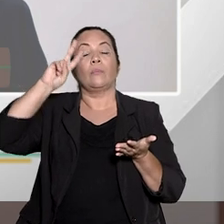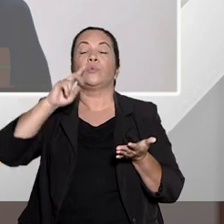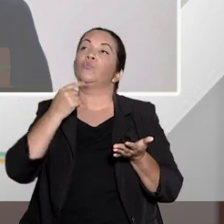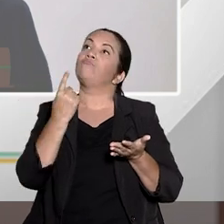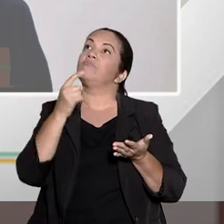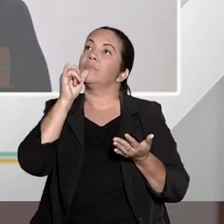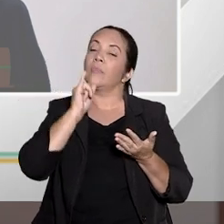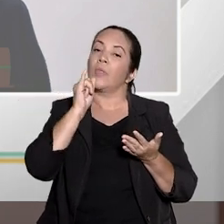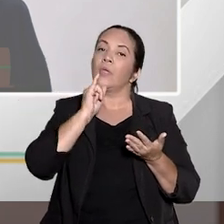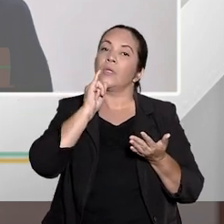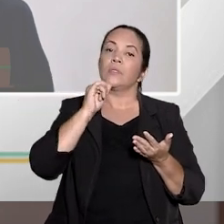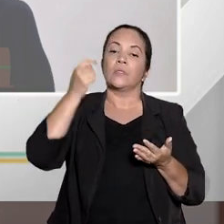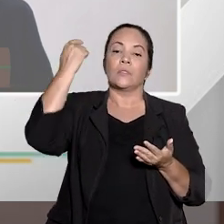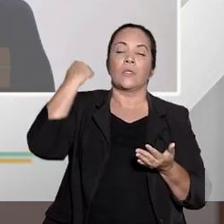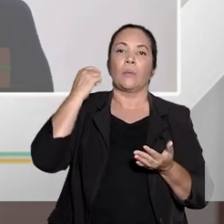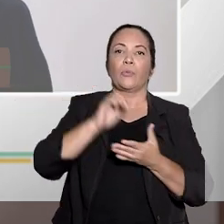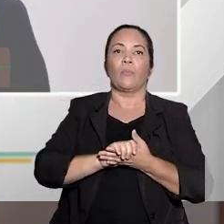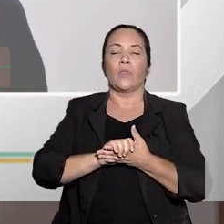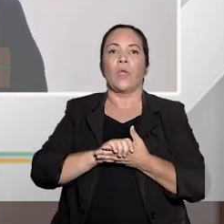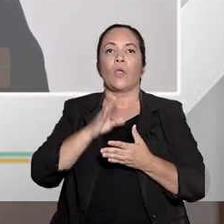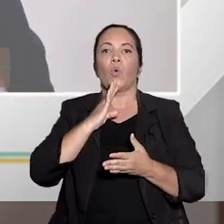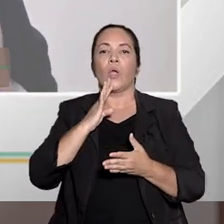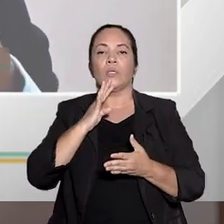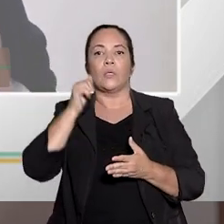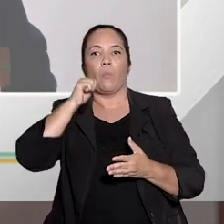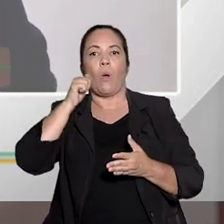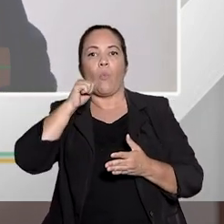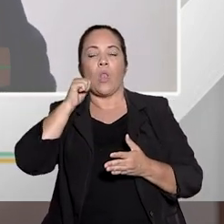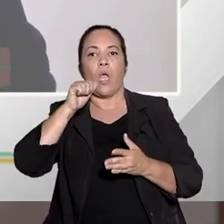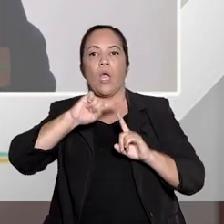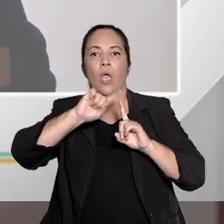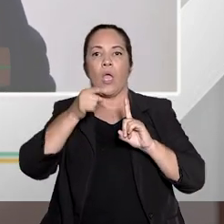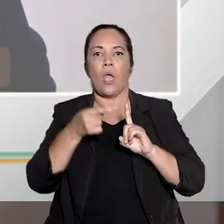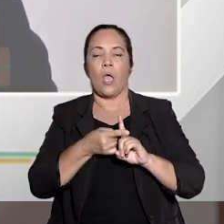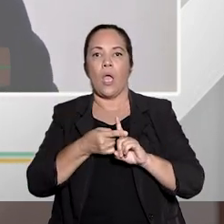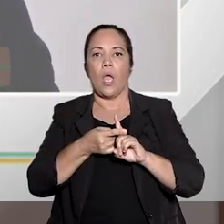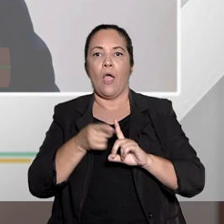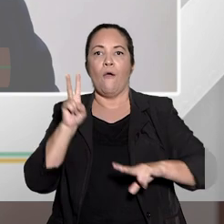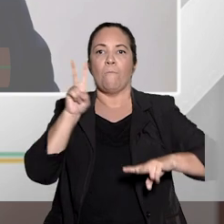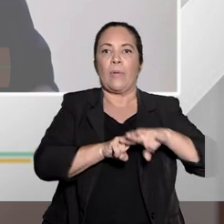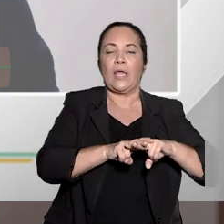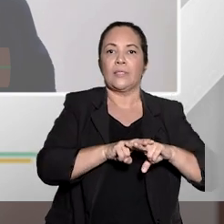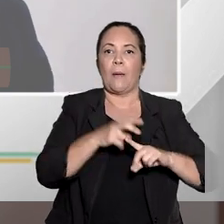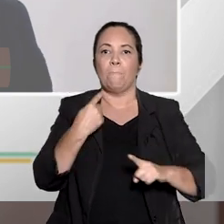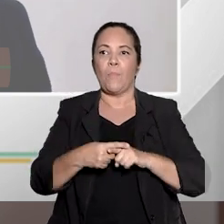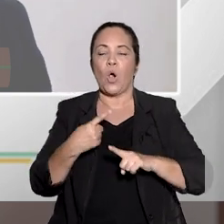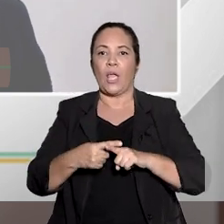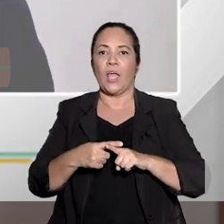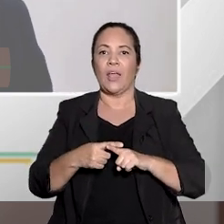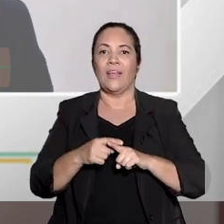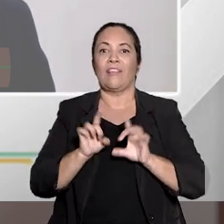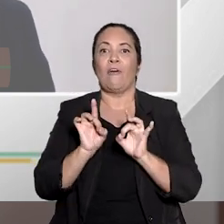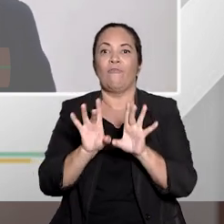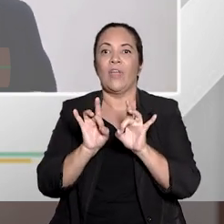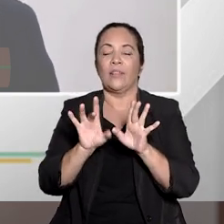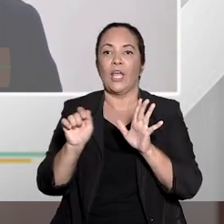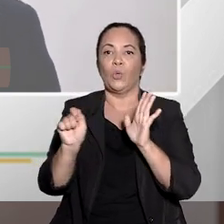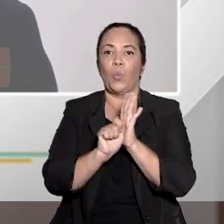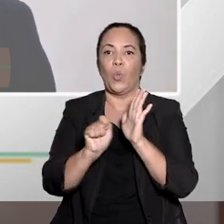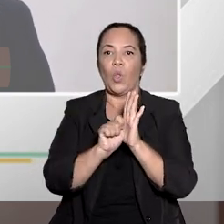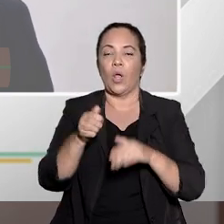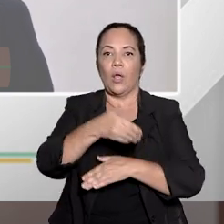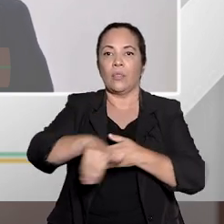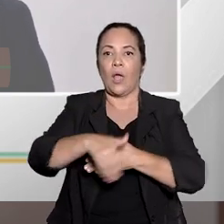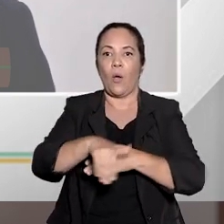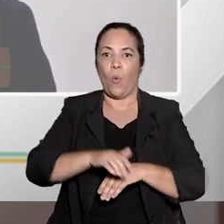curiosa, porque uma gestante foi presa inicialmente com tráfico de drogas na rua. E aí, ela